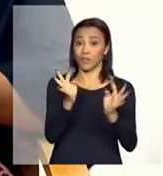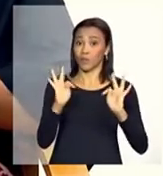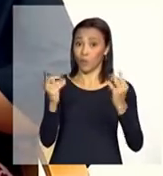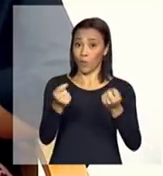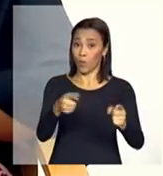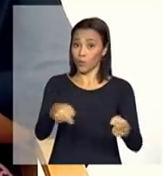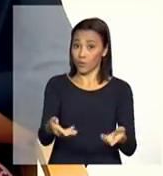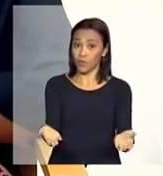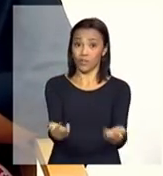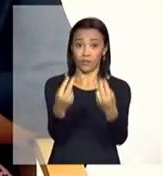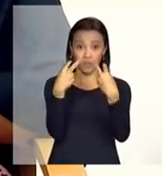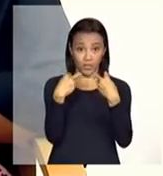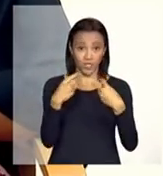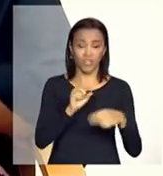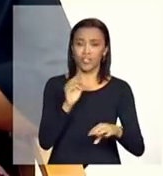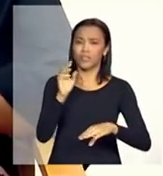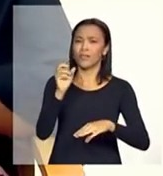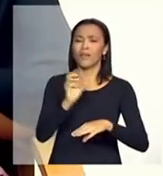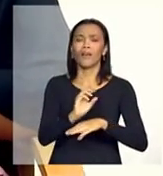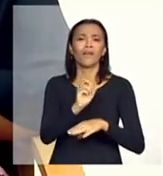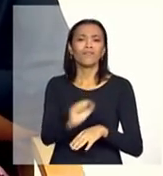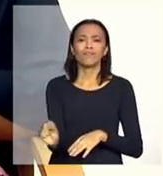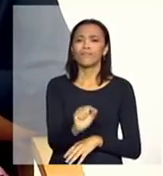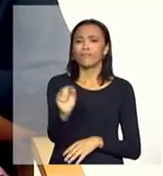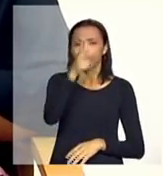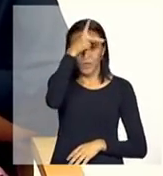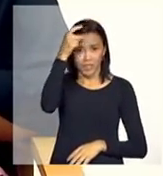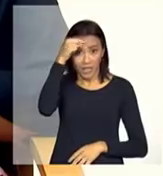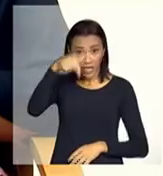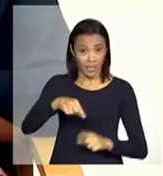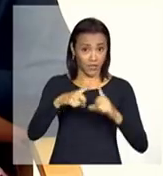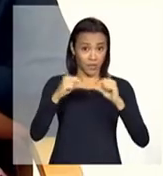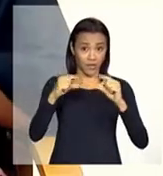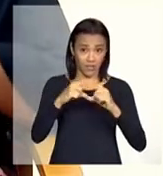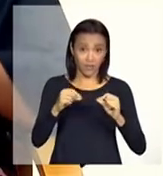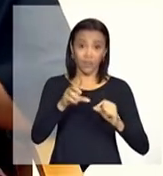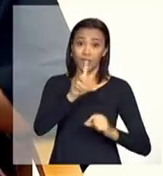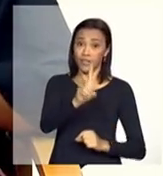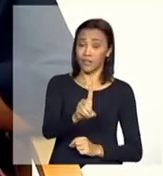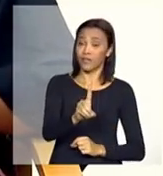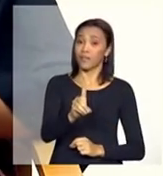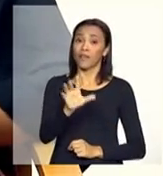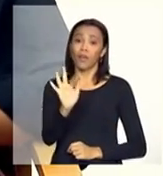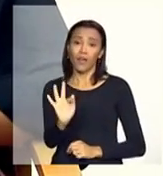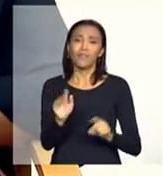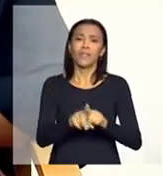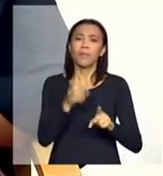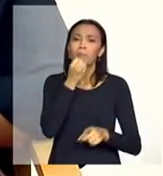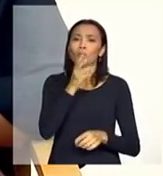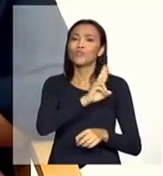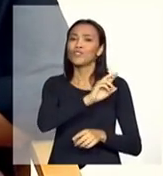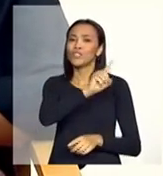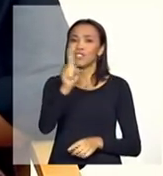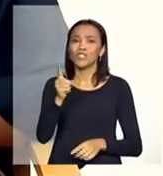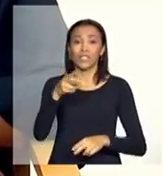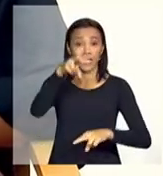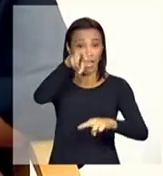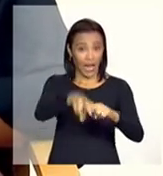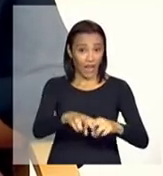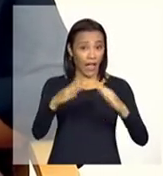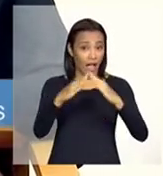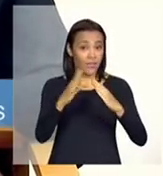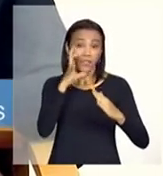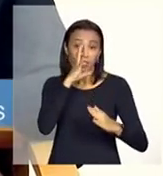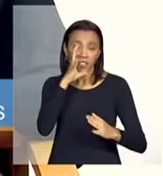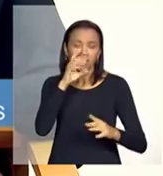que nos assistem nos municípios, Brasília, Distrito Federal. Queria também dar bom dia a quem está em casa nos assistindo. Realmente